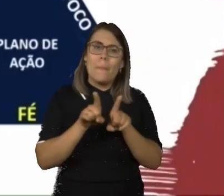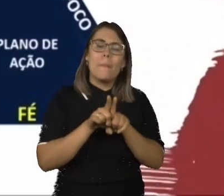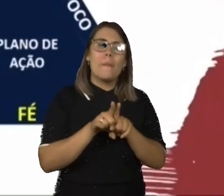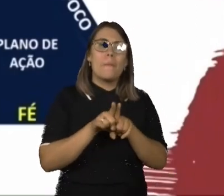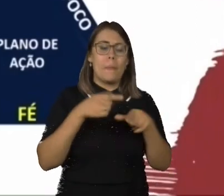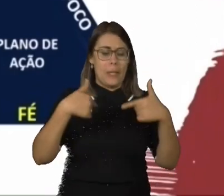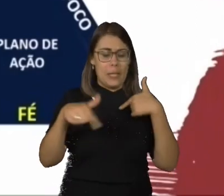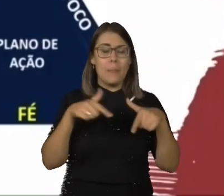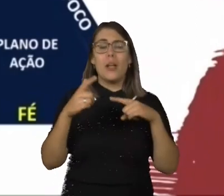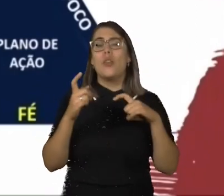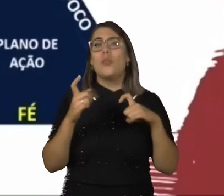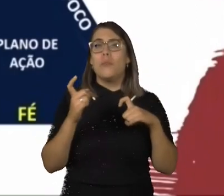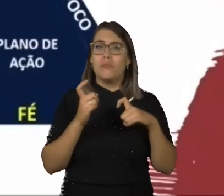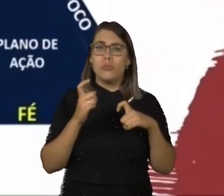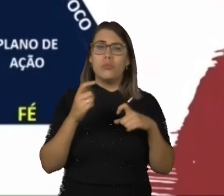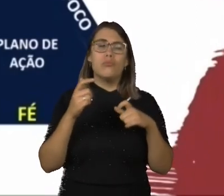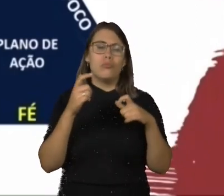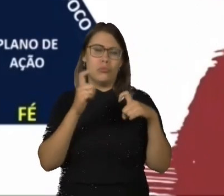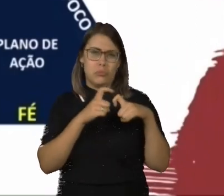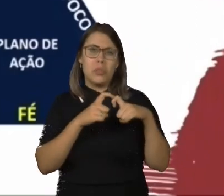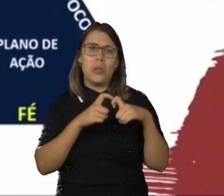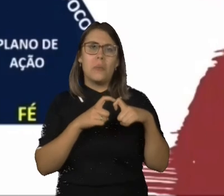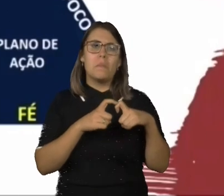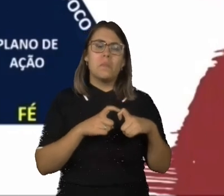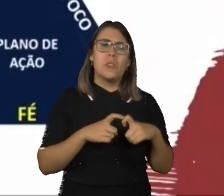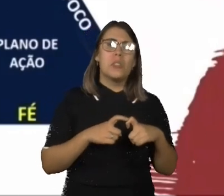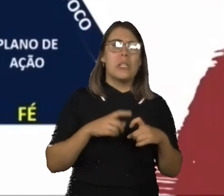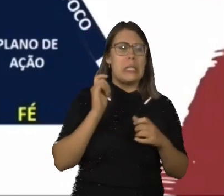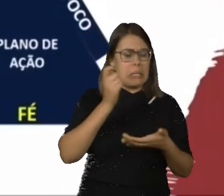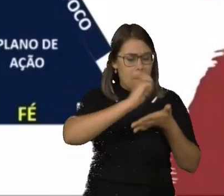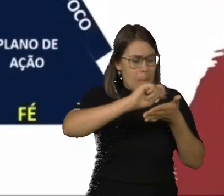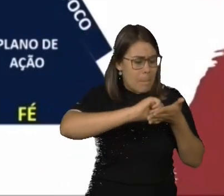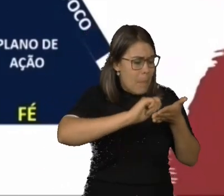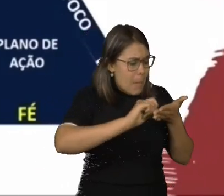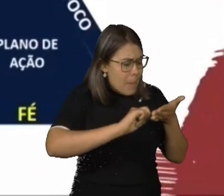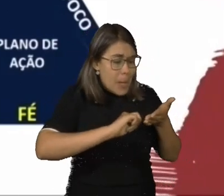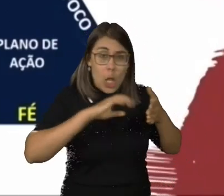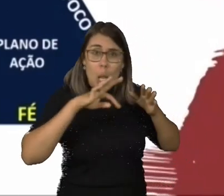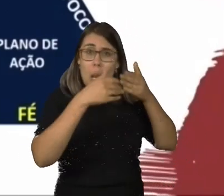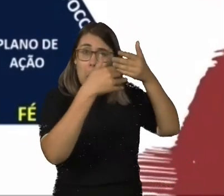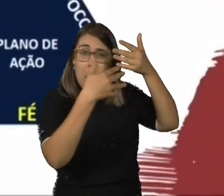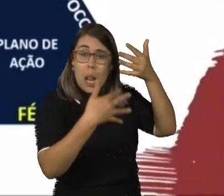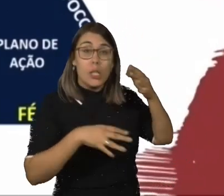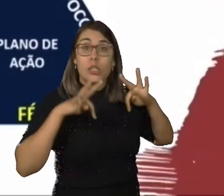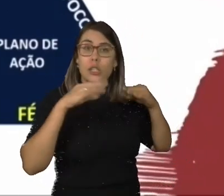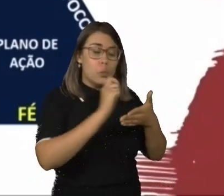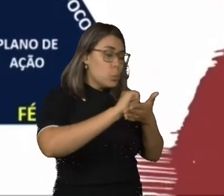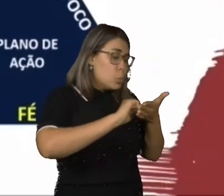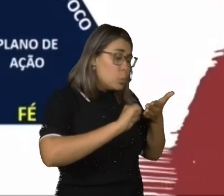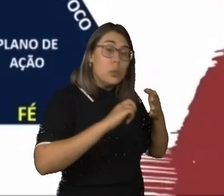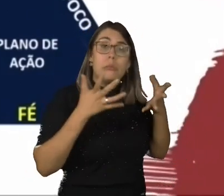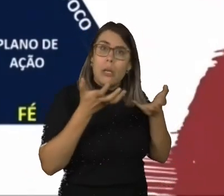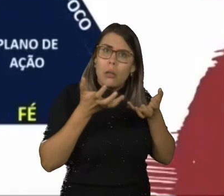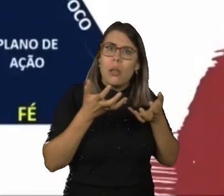Hospital Mãe de Deus. E ele tem um plano de ação. Ele faz seu checklist. É um exemplo dessa força, foco e fé. Então, toda vez que eu